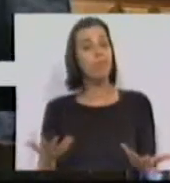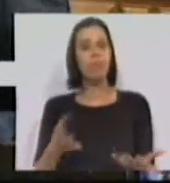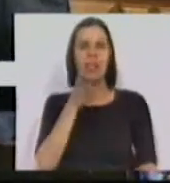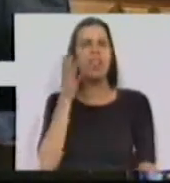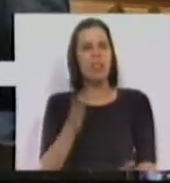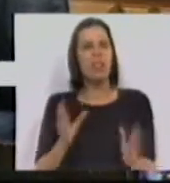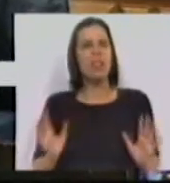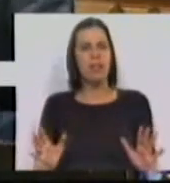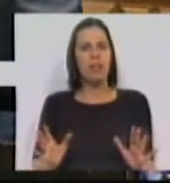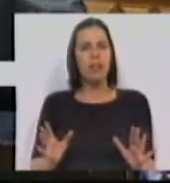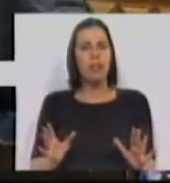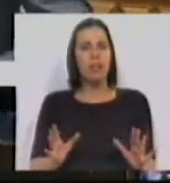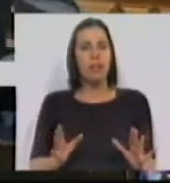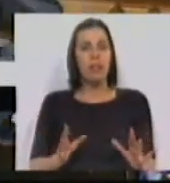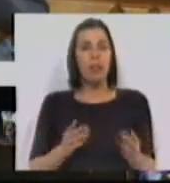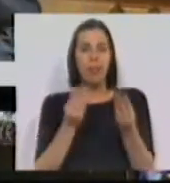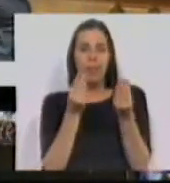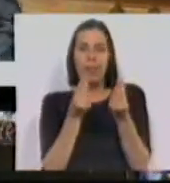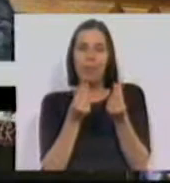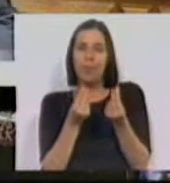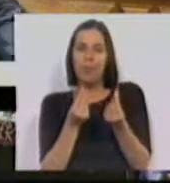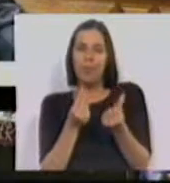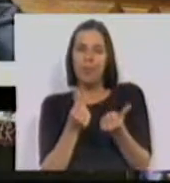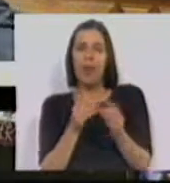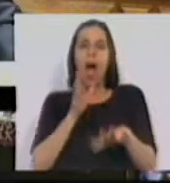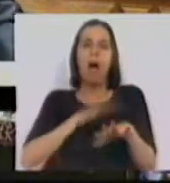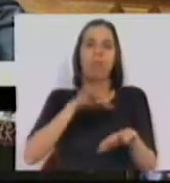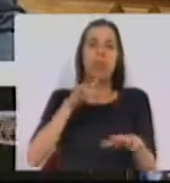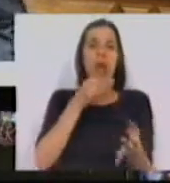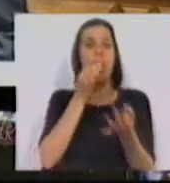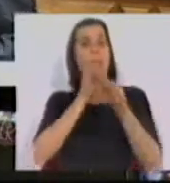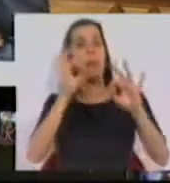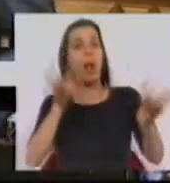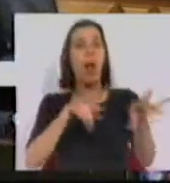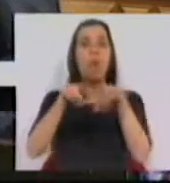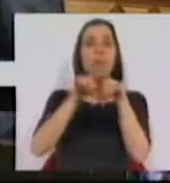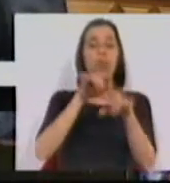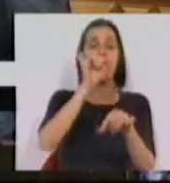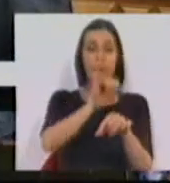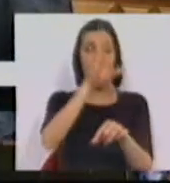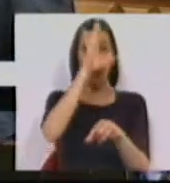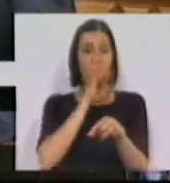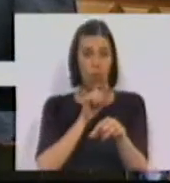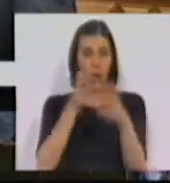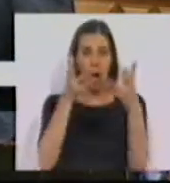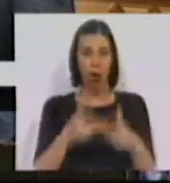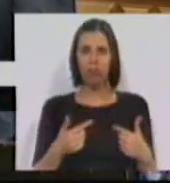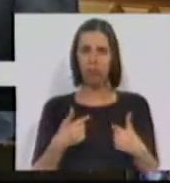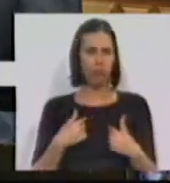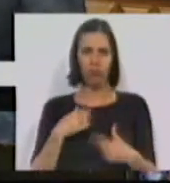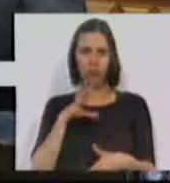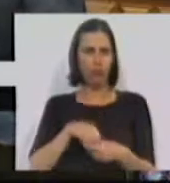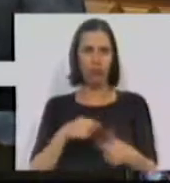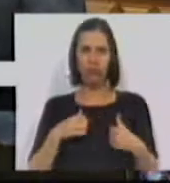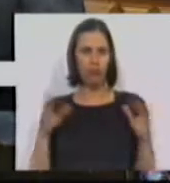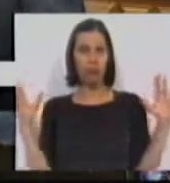dizer ou insinuar que se deve à brilhante política orçamental do seu Governo, isso é que nós não entramos.